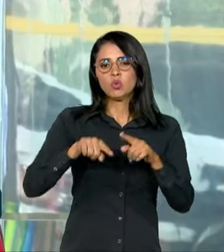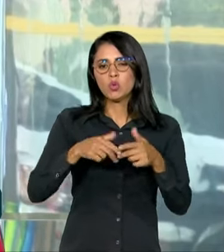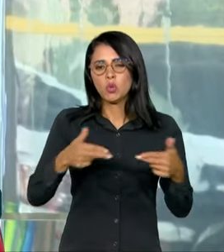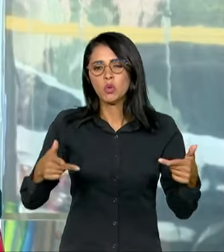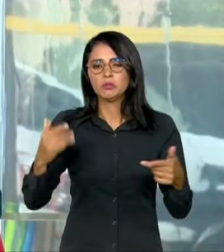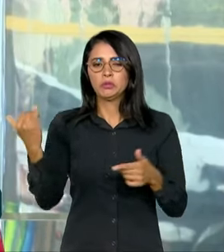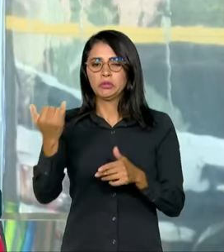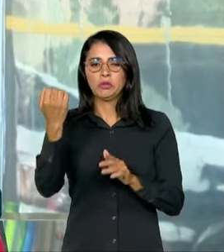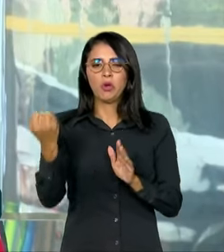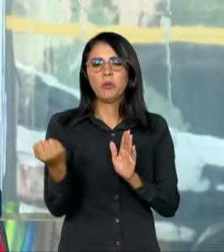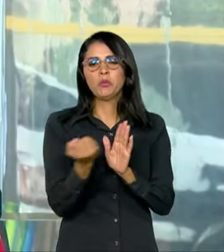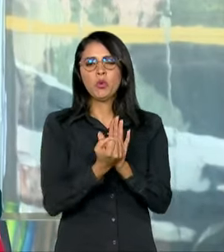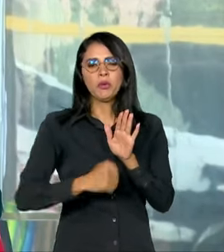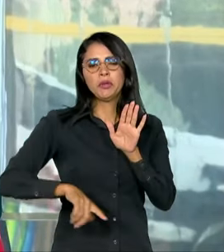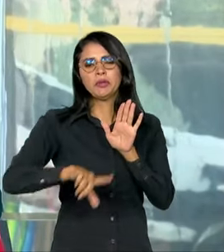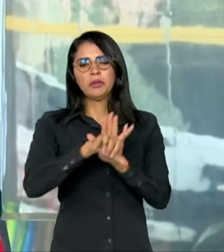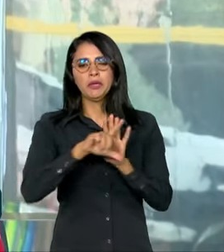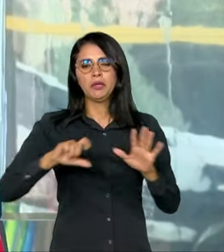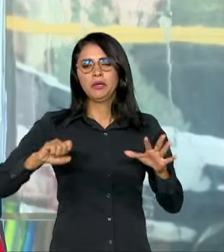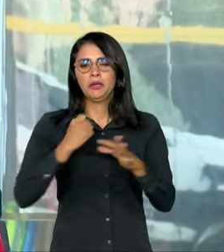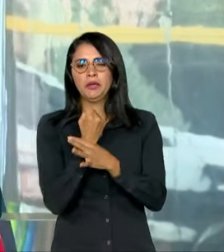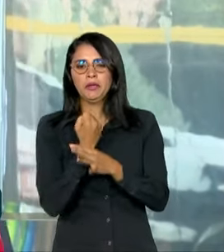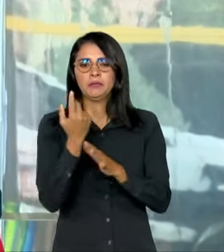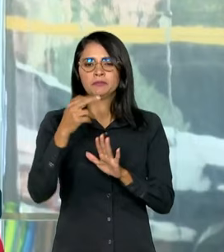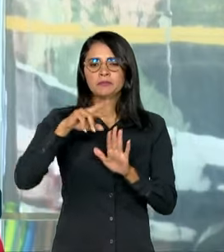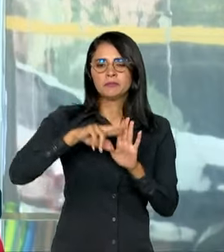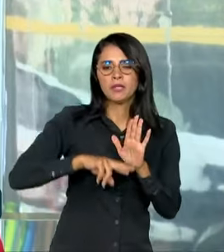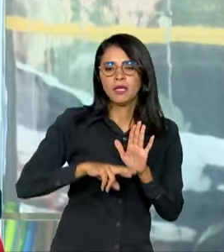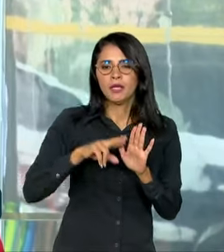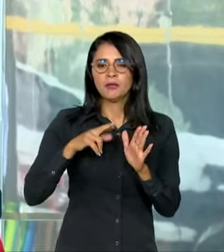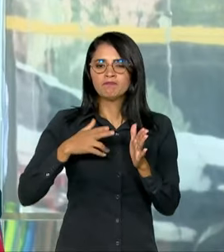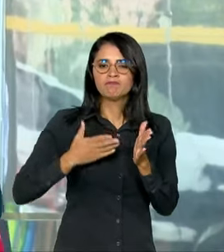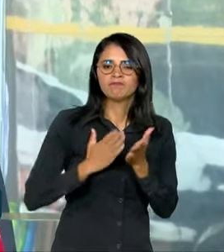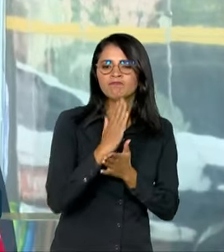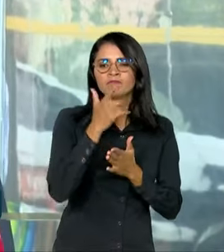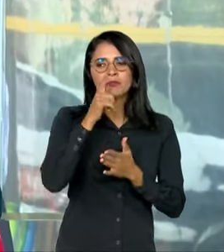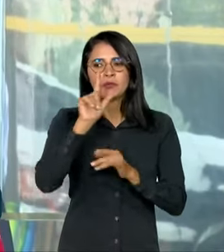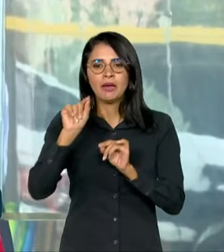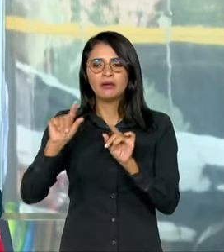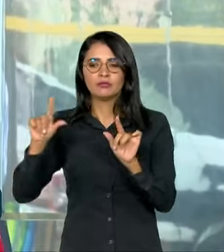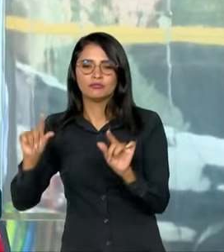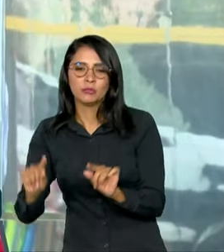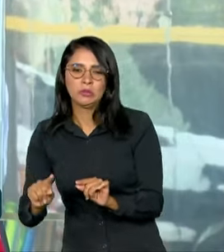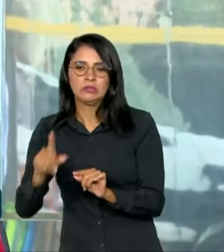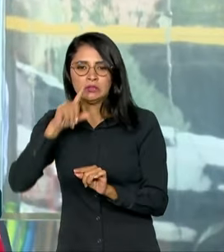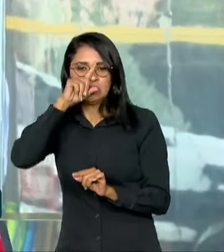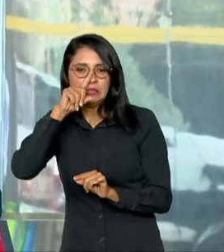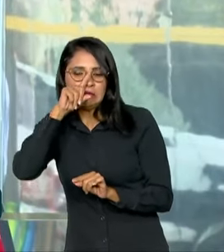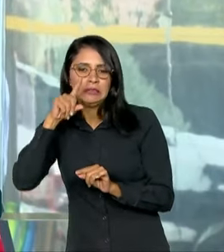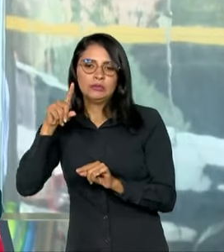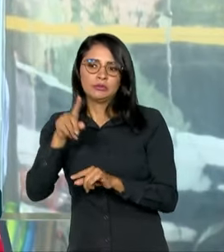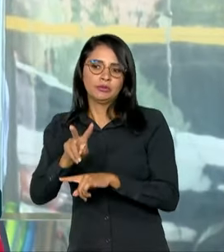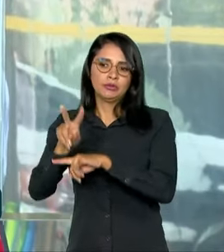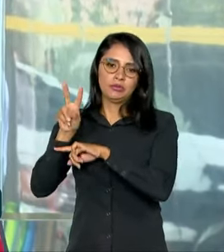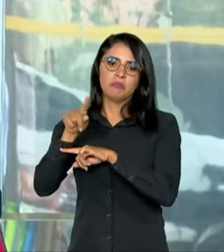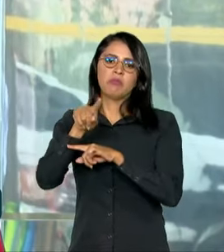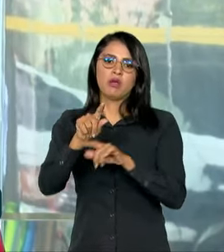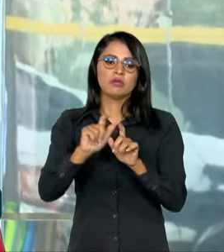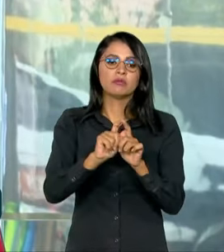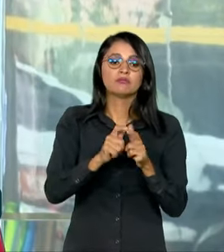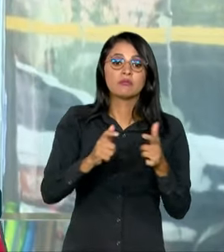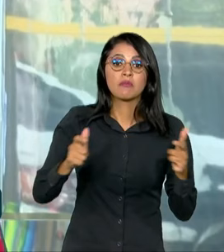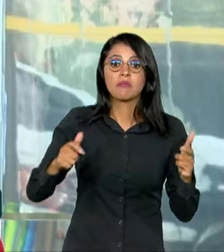marcos de garantia, como regras para reduzir o risco do crédito, mas queremos ampliar ainda mais essa possibilidade